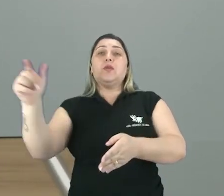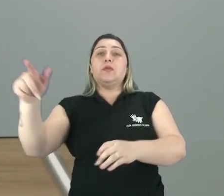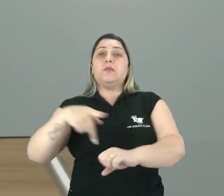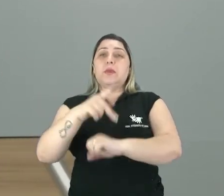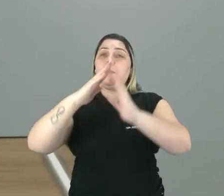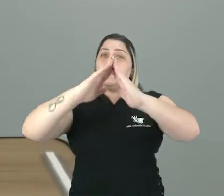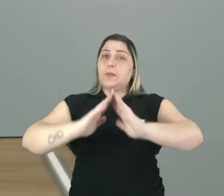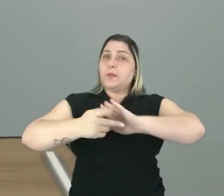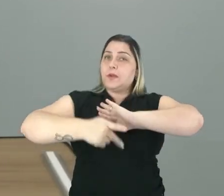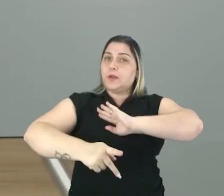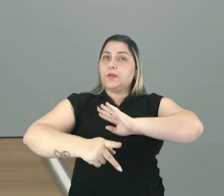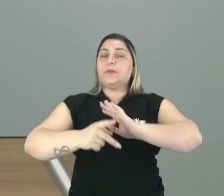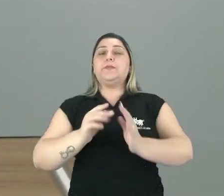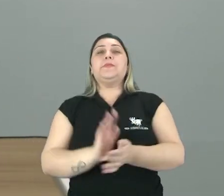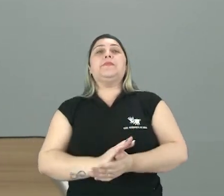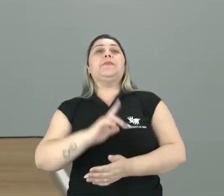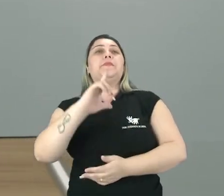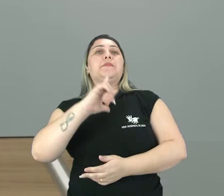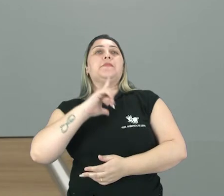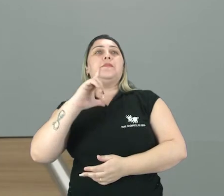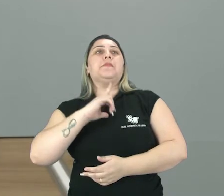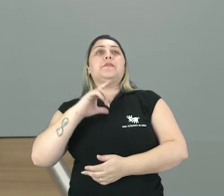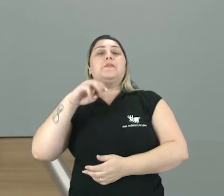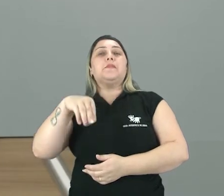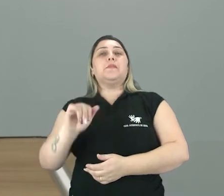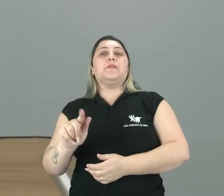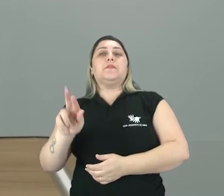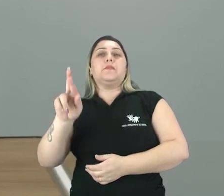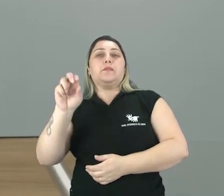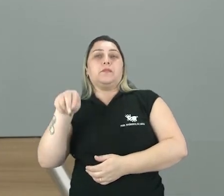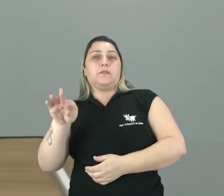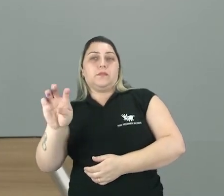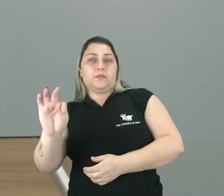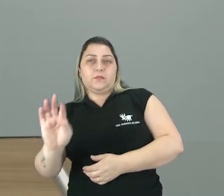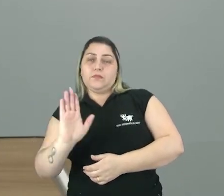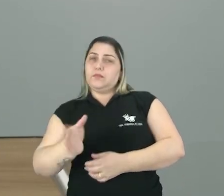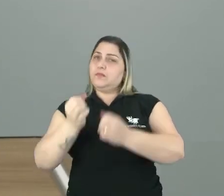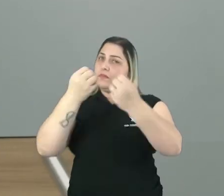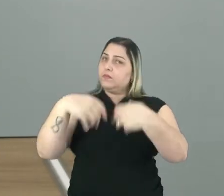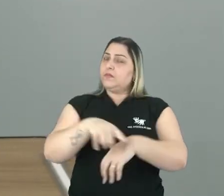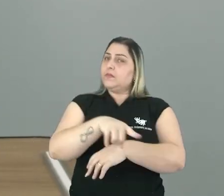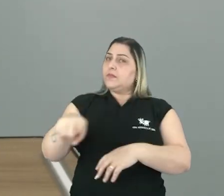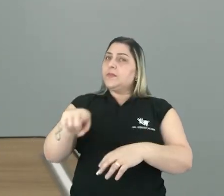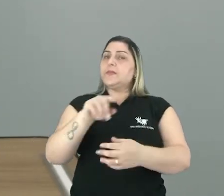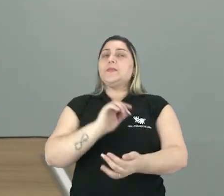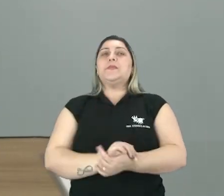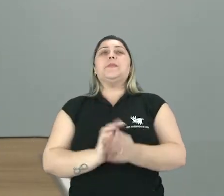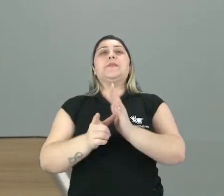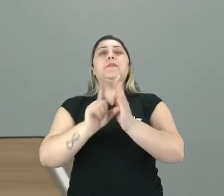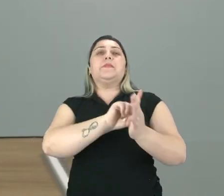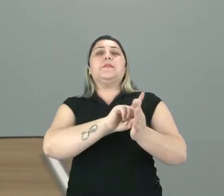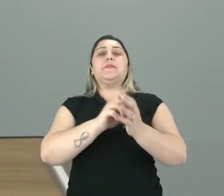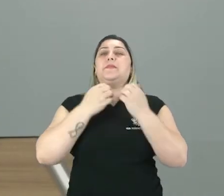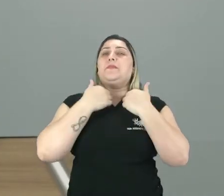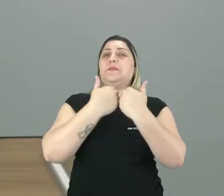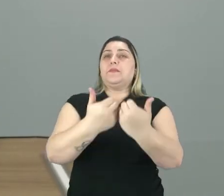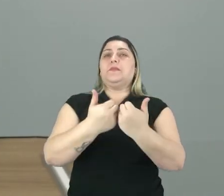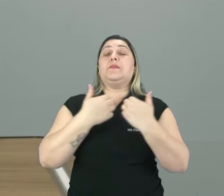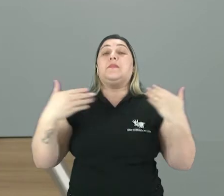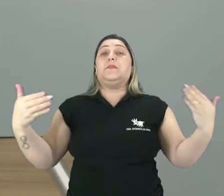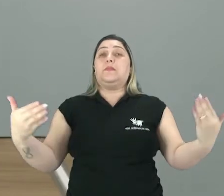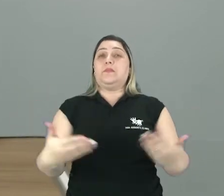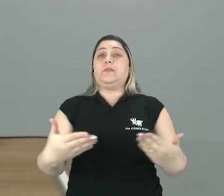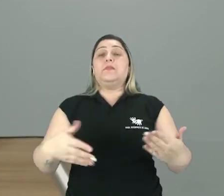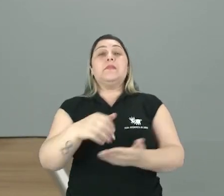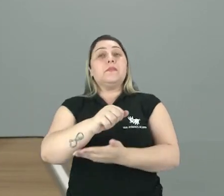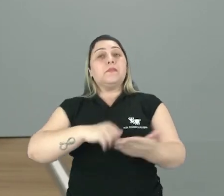E aí. Também tem. O imigrante. Migrante. Imigrações. Como eu já expliquei para vocês. Antes. Tá bom. Agora a gente vai